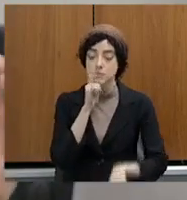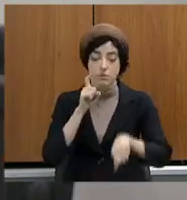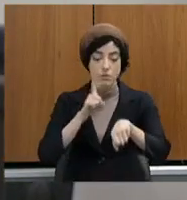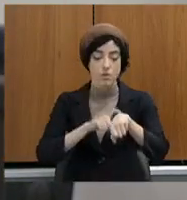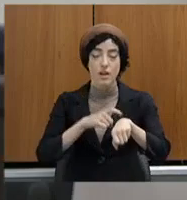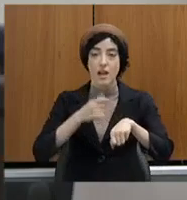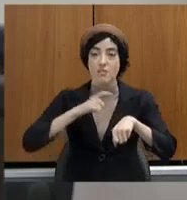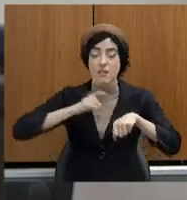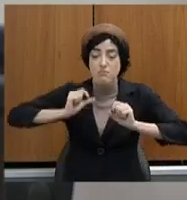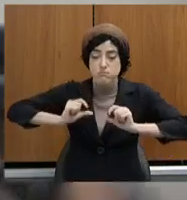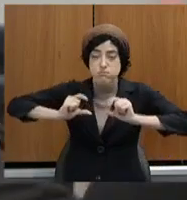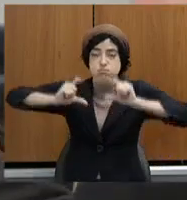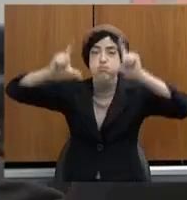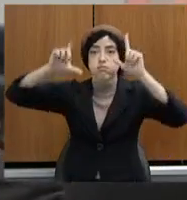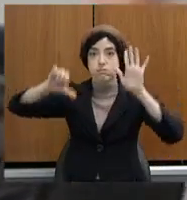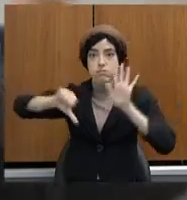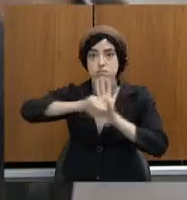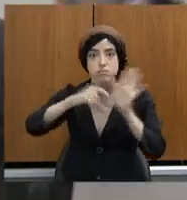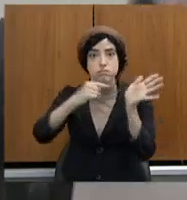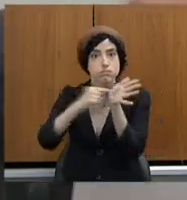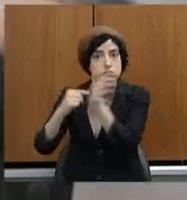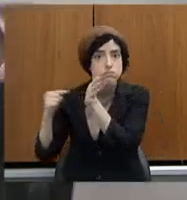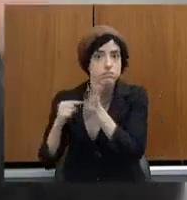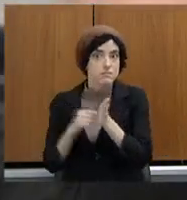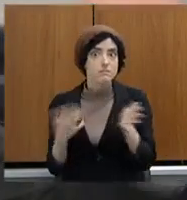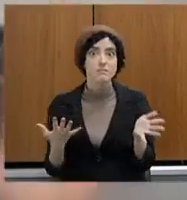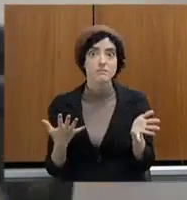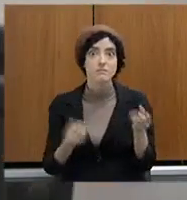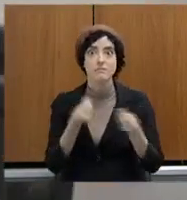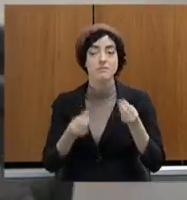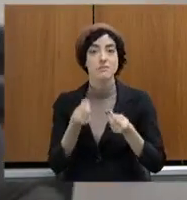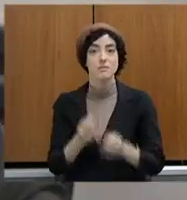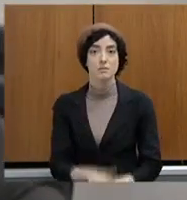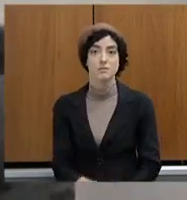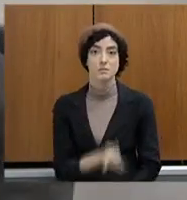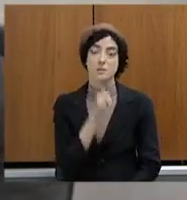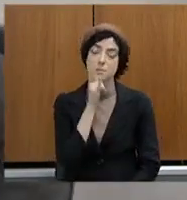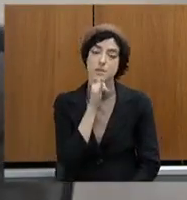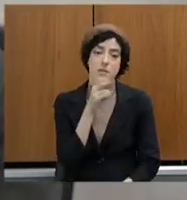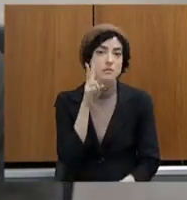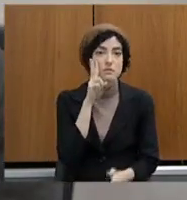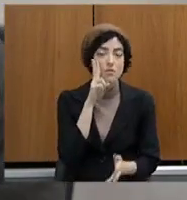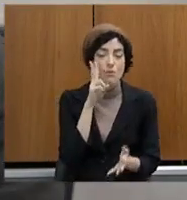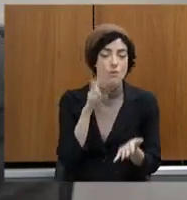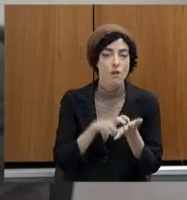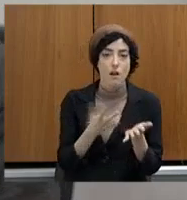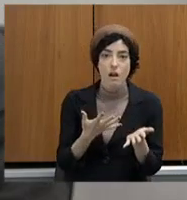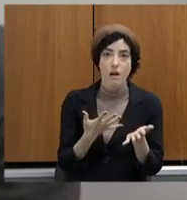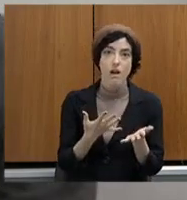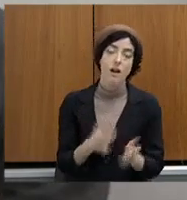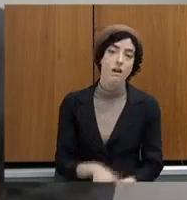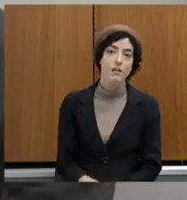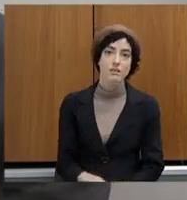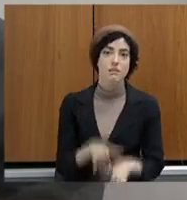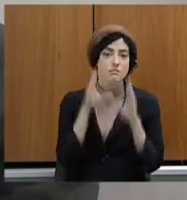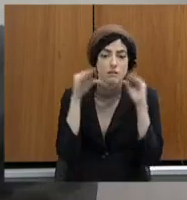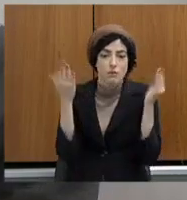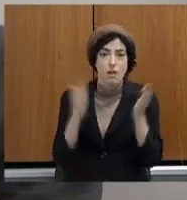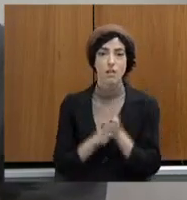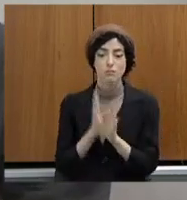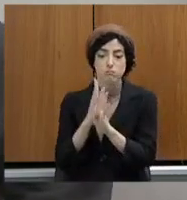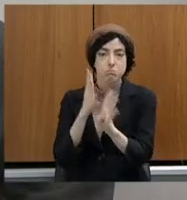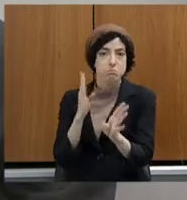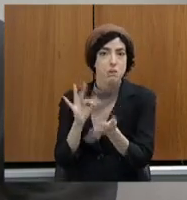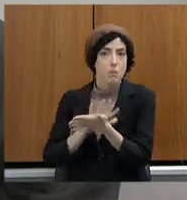-feira de manhã, não. Não nasceu ontem. Vai chegar lá, não tem fila nenhuma, não. Agora, uma sexta-feira, doutor Elcio, 10 horas da